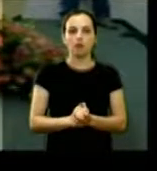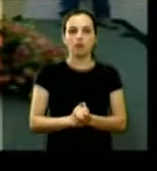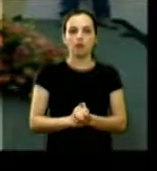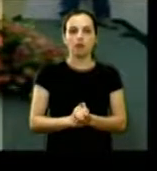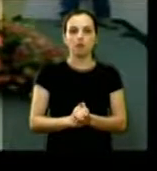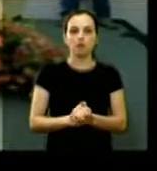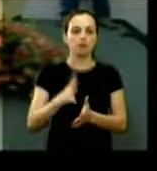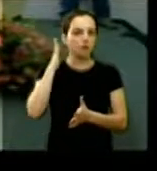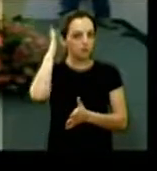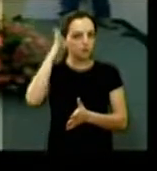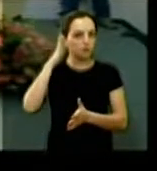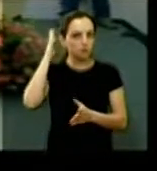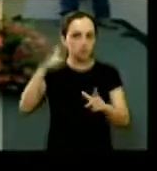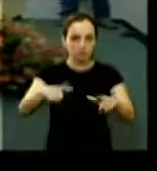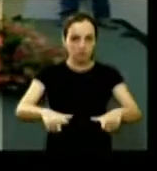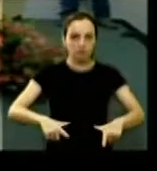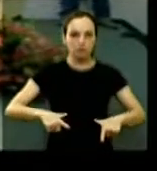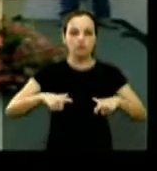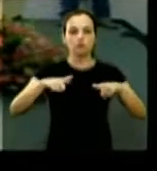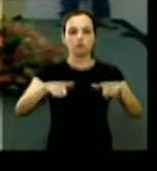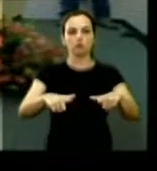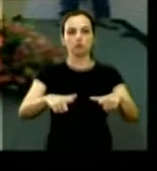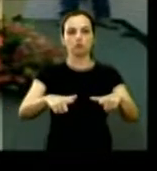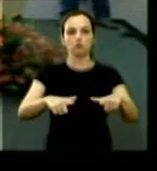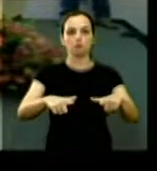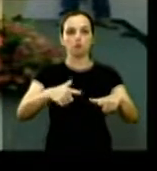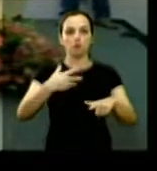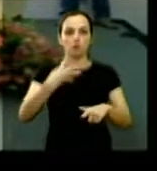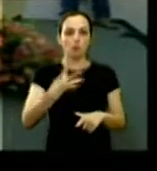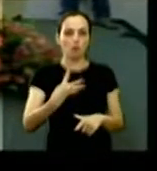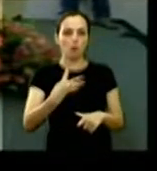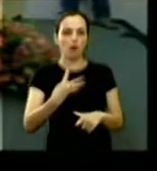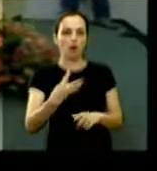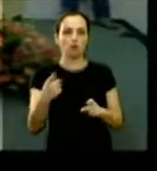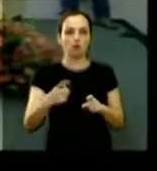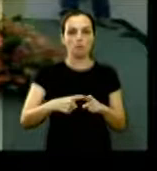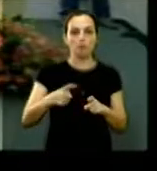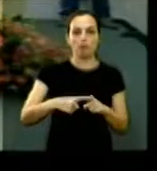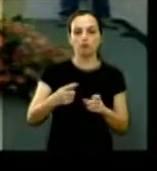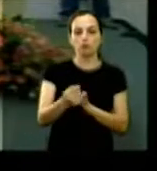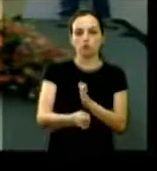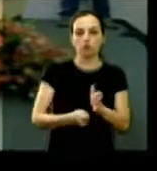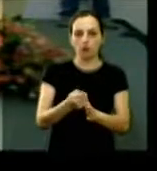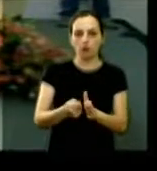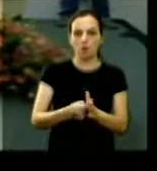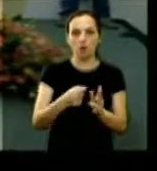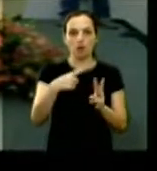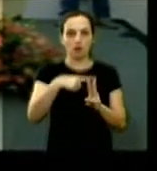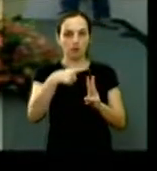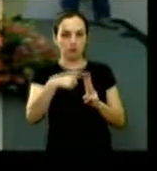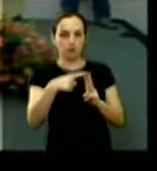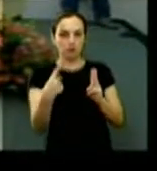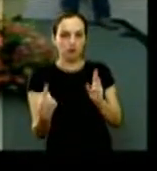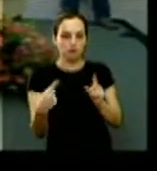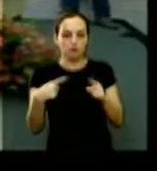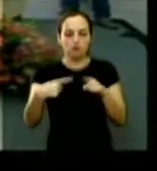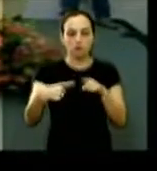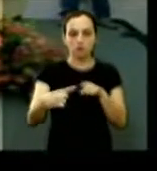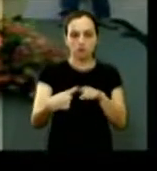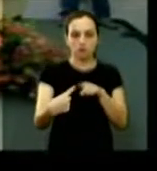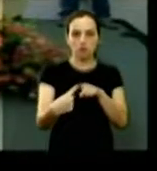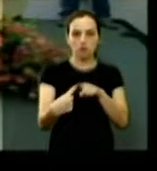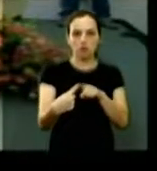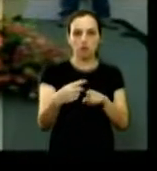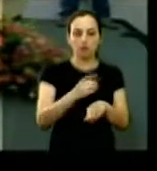sessão solena de entrega de títulos de quatro médicos da cidade três por indicação do doutor Helder que mais uma